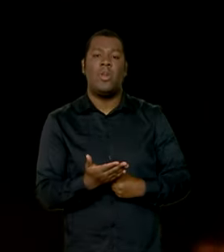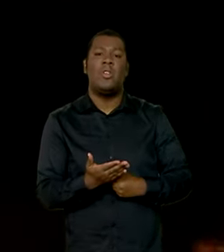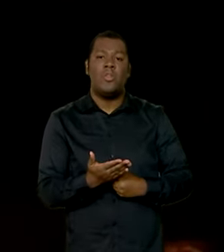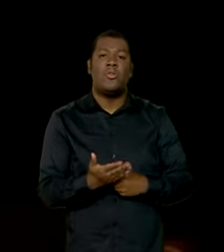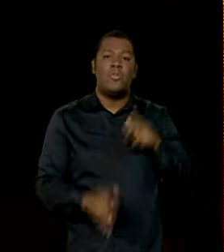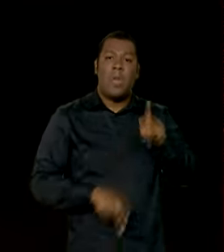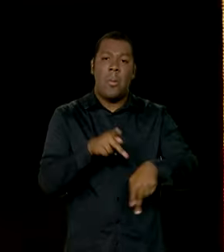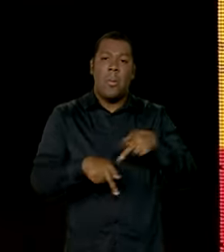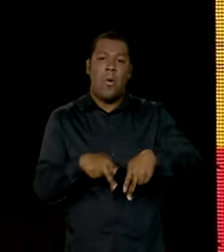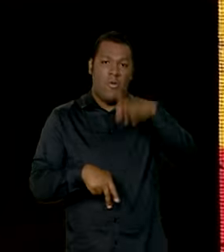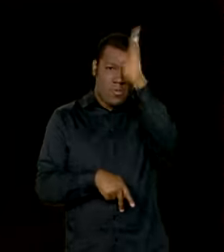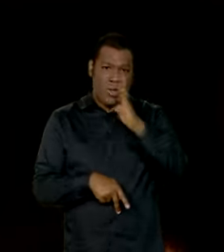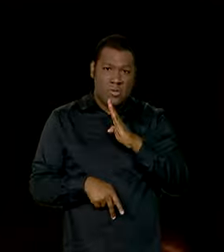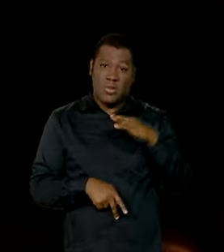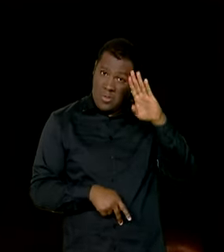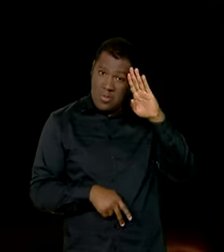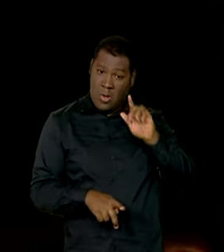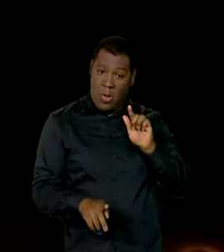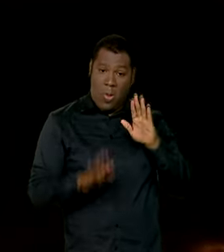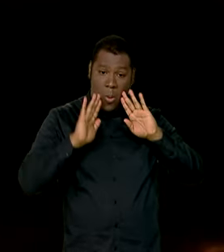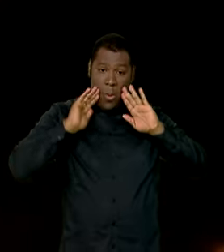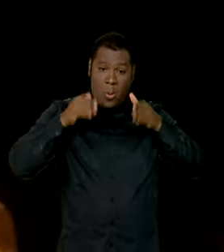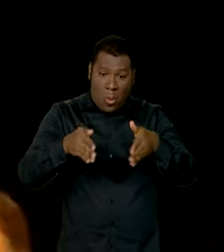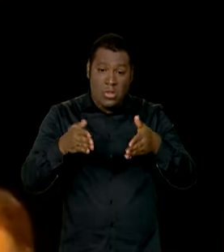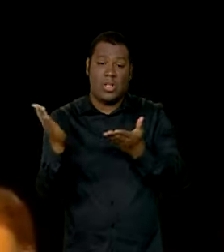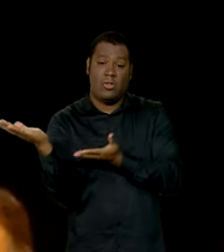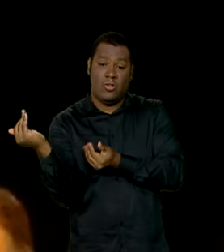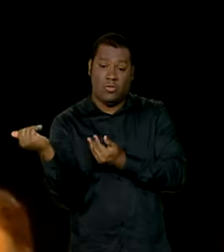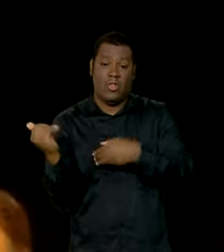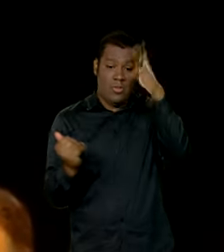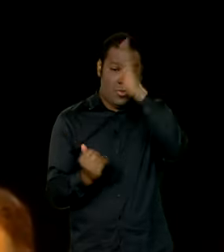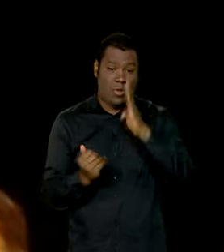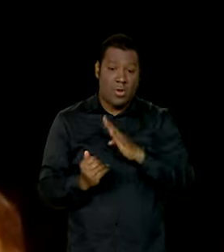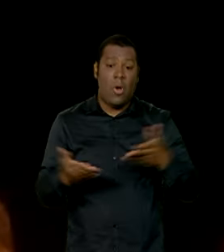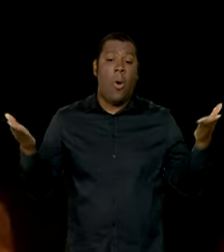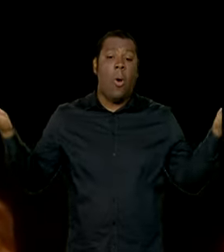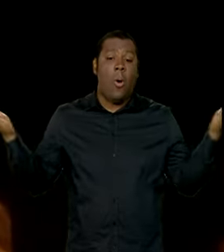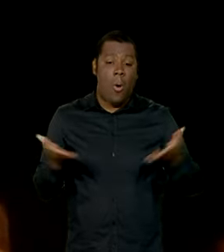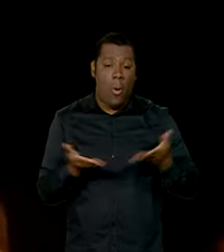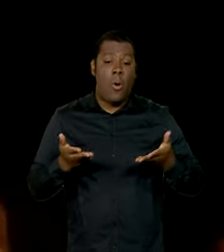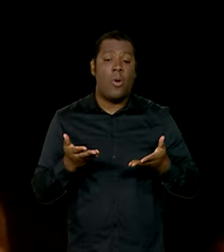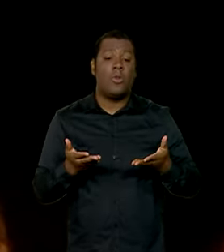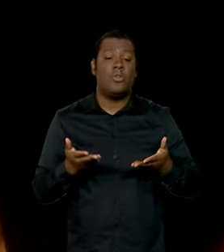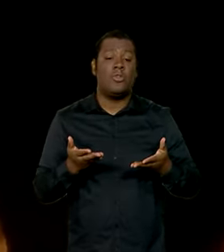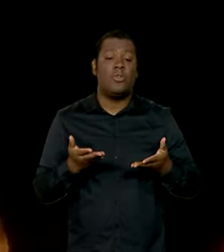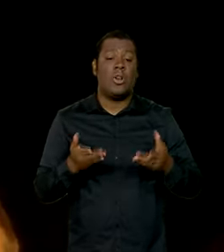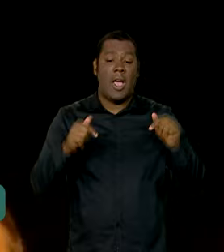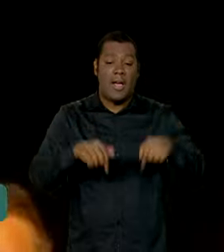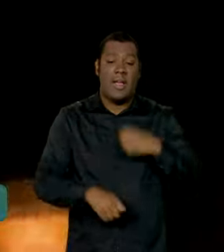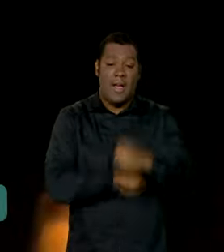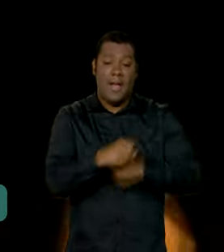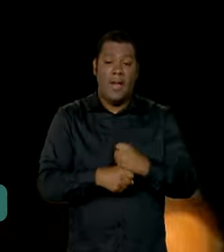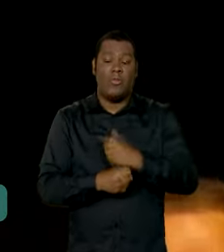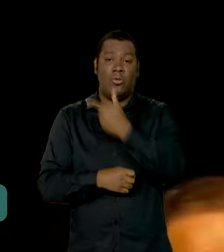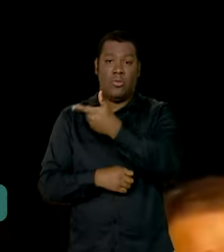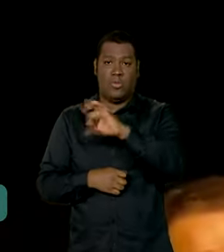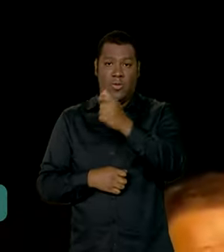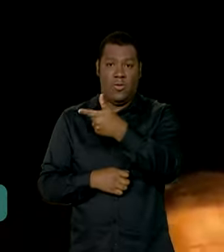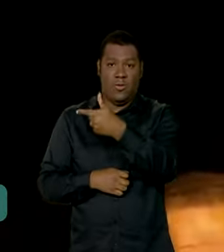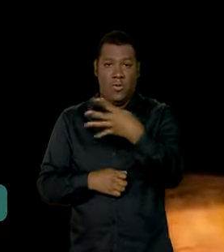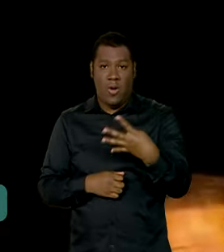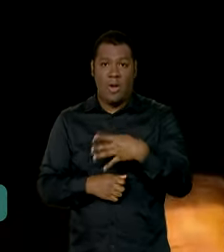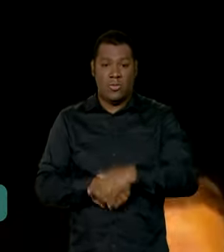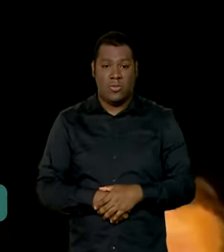do Brasil, com os jovens brasileiros, ele lançou hoje uma meta para esse ano, de um milhão